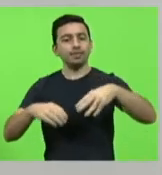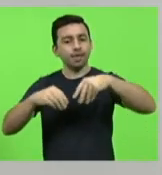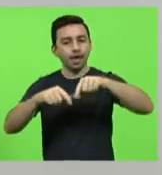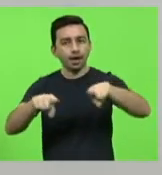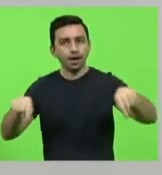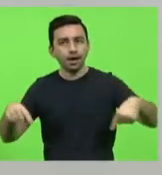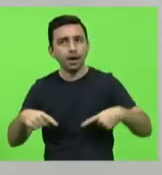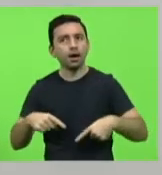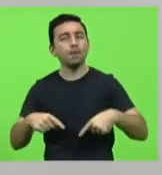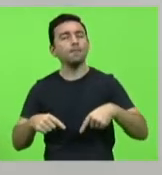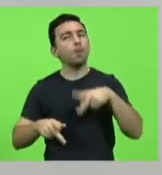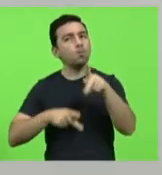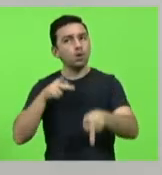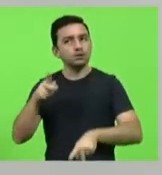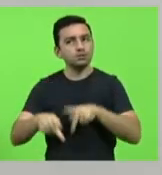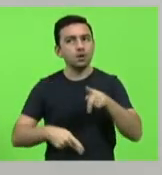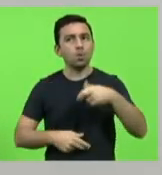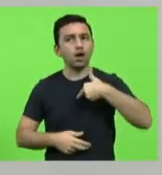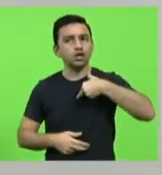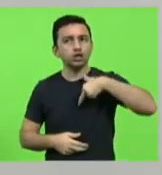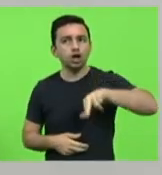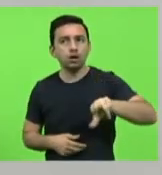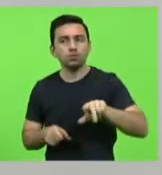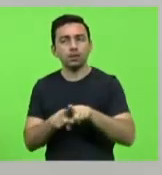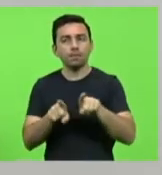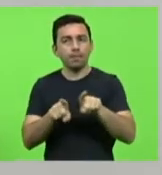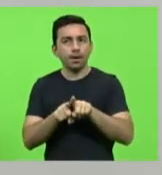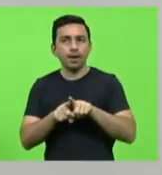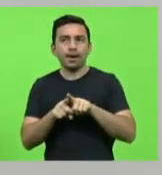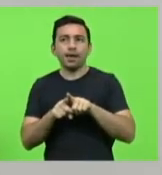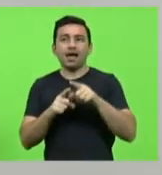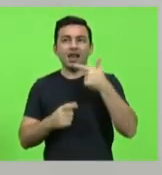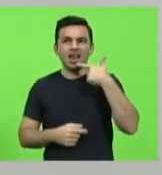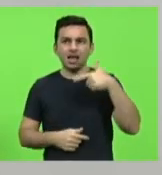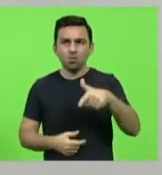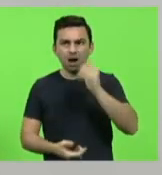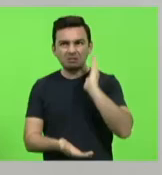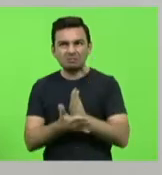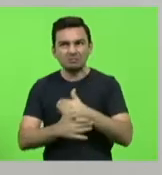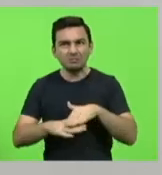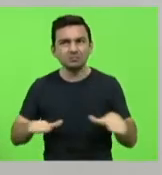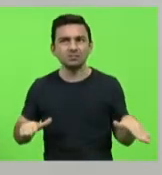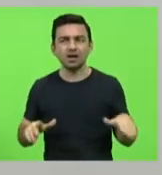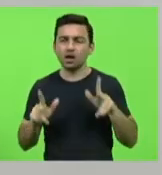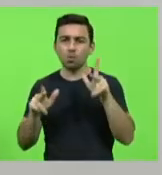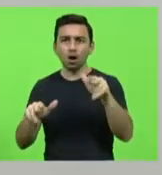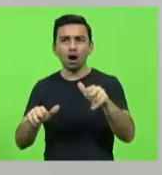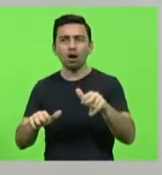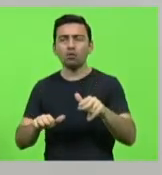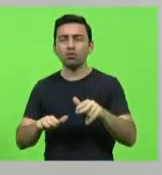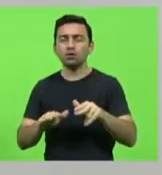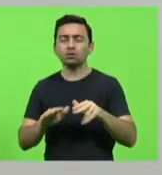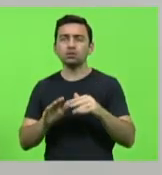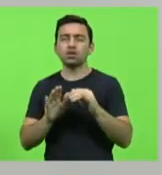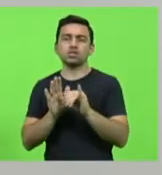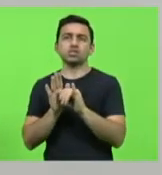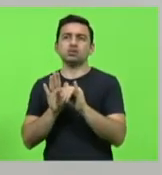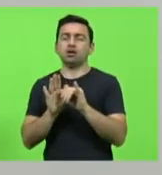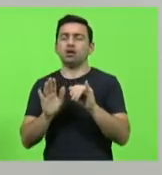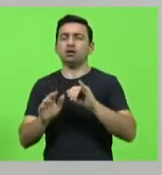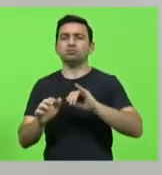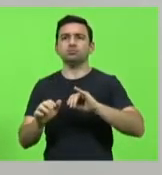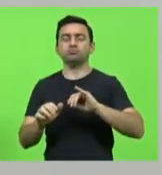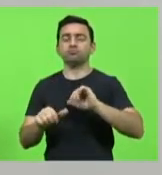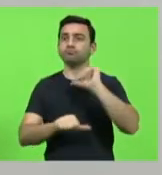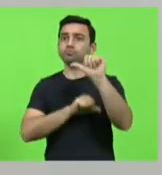pelo povo, pela religião e pela língua. E destruir a língua de um povo é destruir a identidade natural desse povo. Após